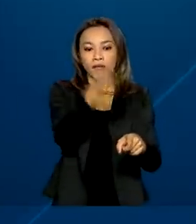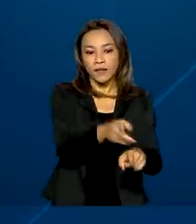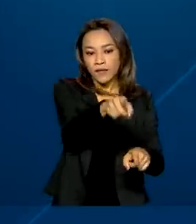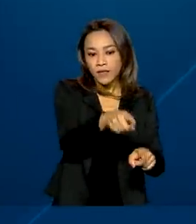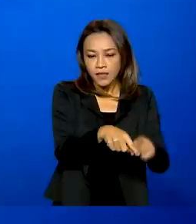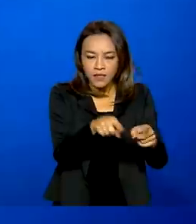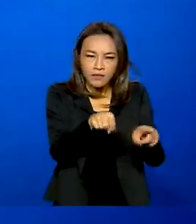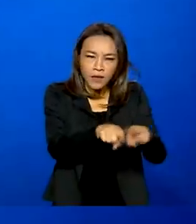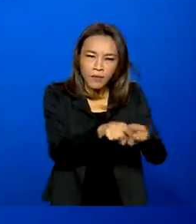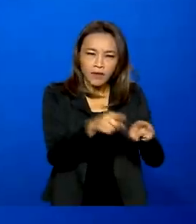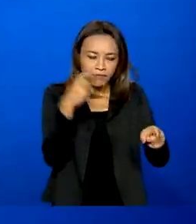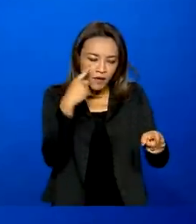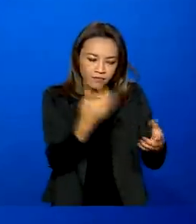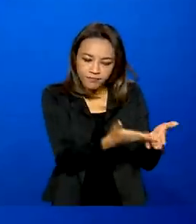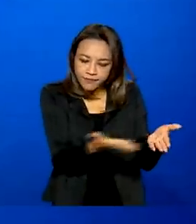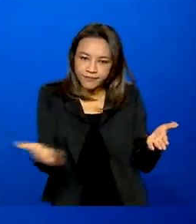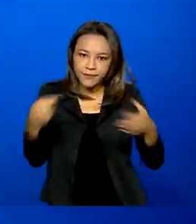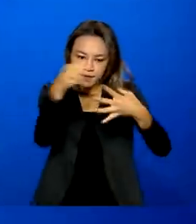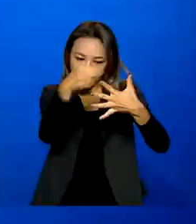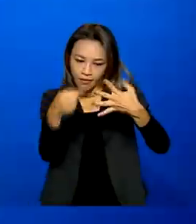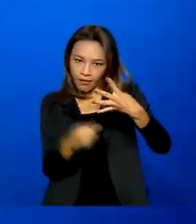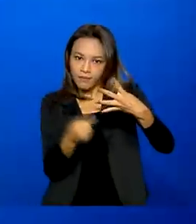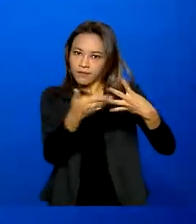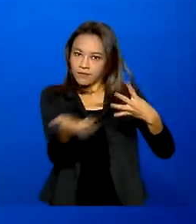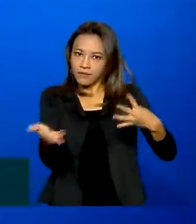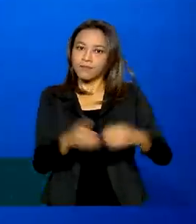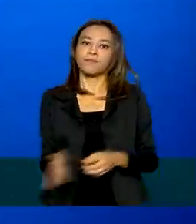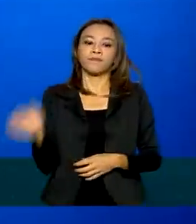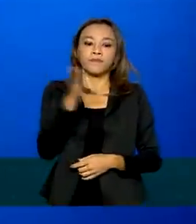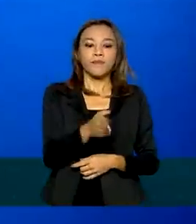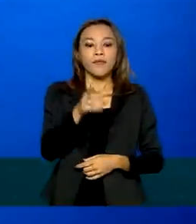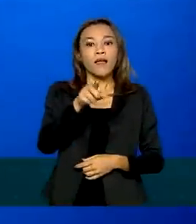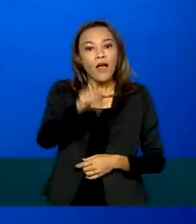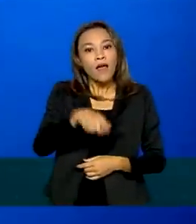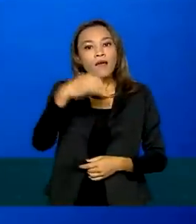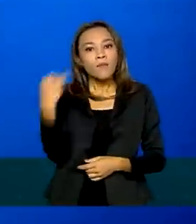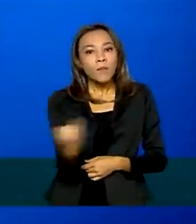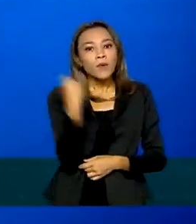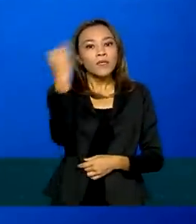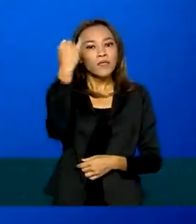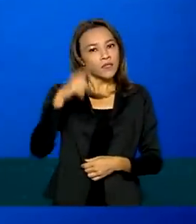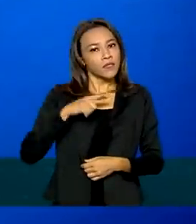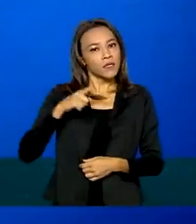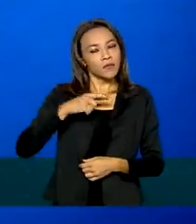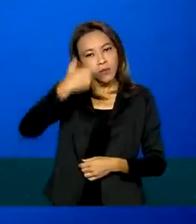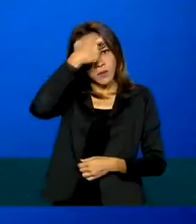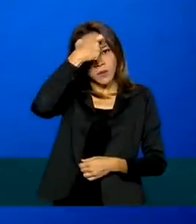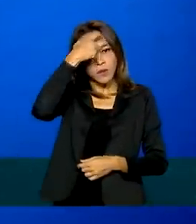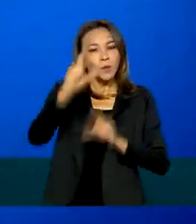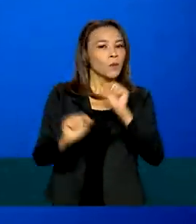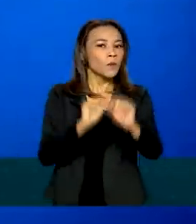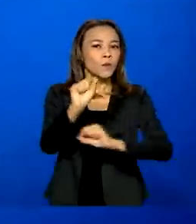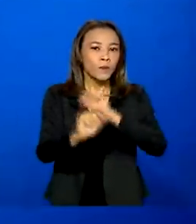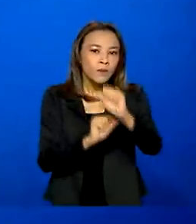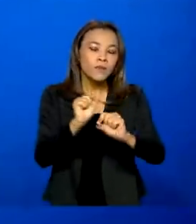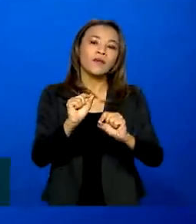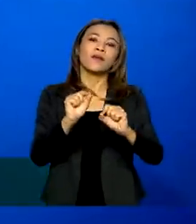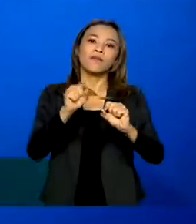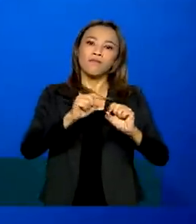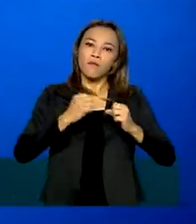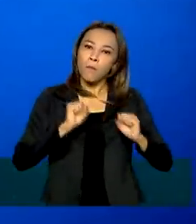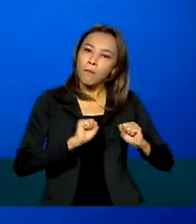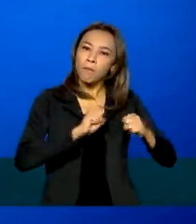ensaios clínicos. É fundamental que tenhamos essa convicção do fortalecimento do complexo